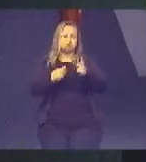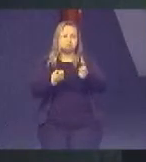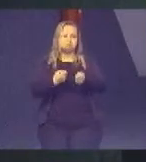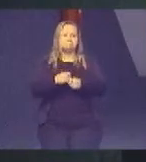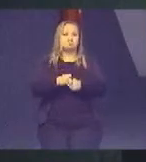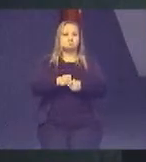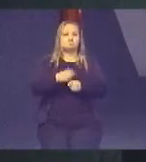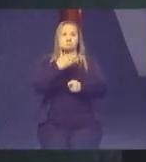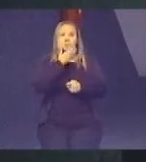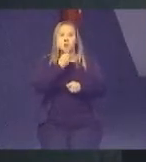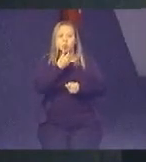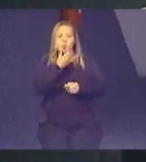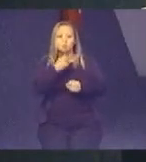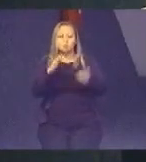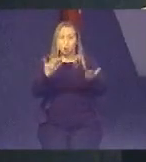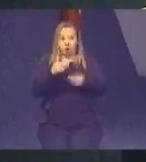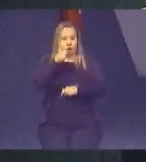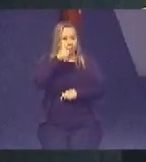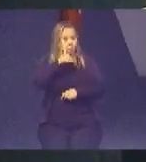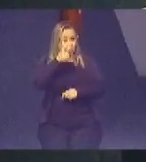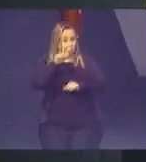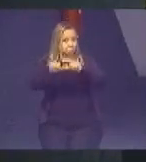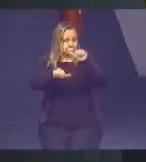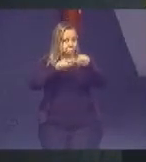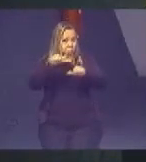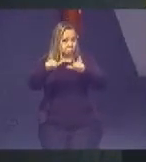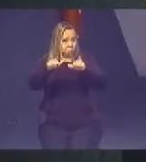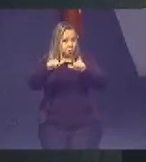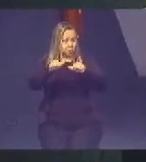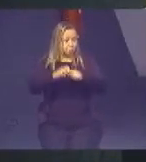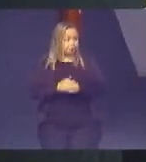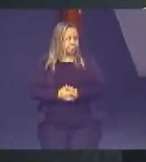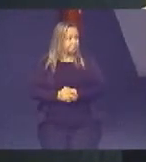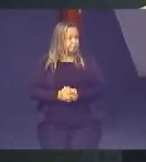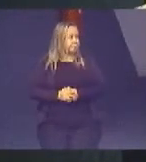Por que nós não podemos fazer se estamos todos reunidos? Lógico.